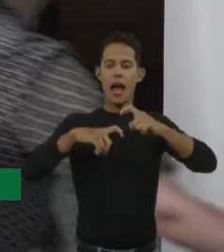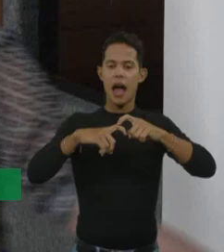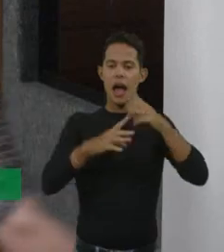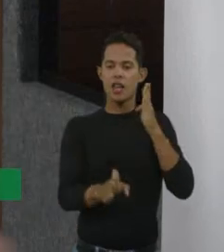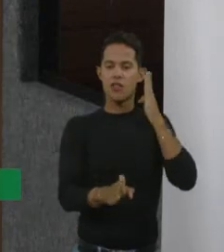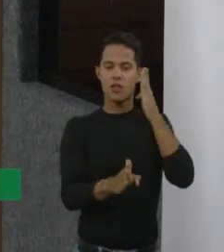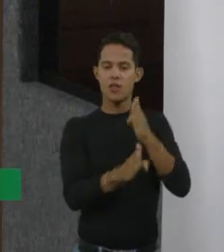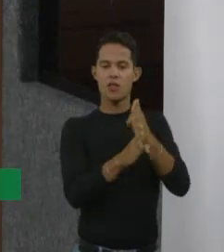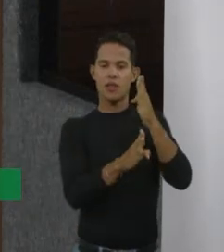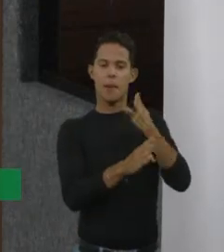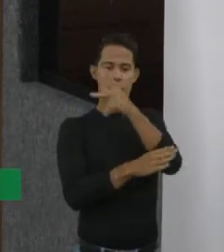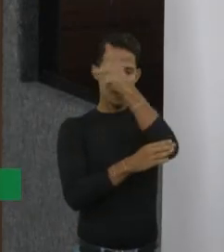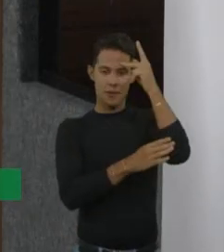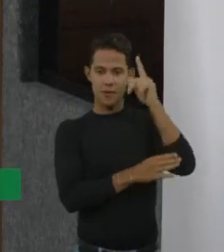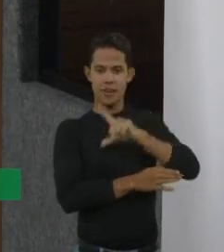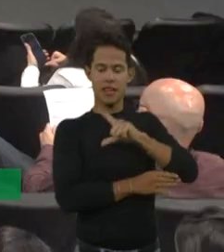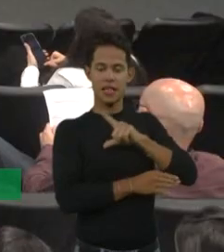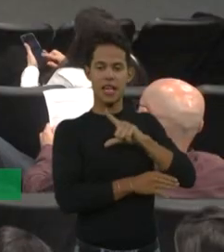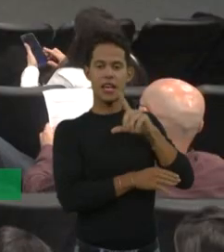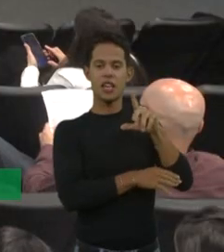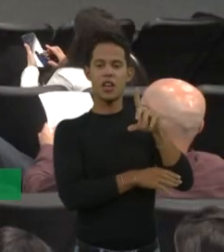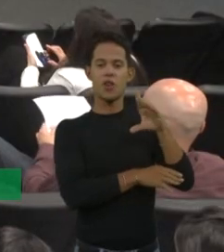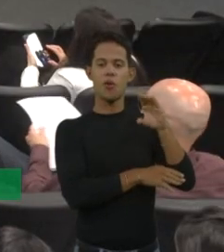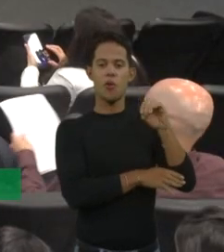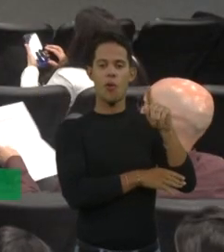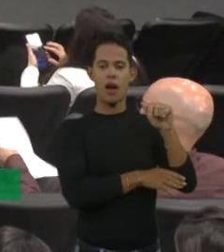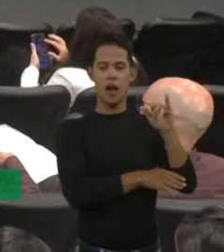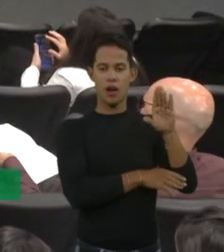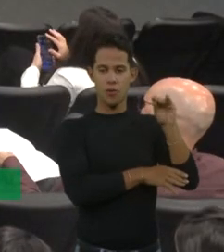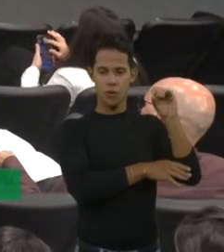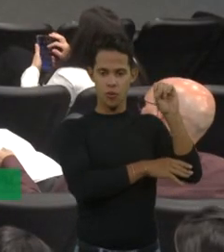com coagulopatias congênitas, hemofilia.